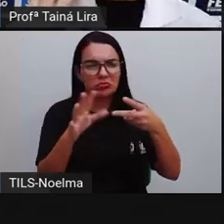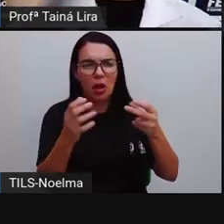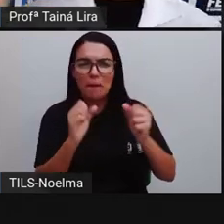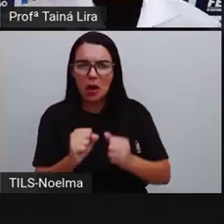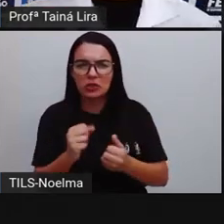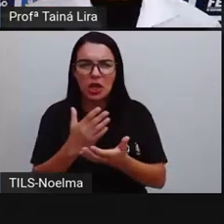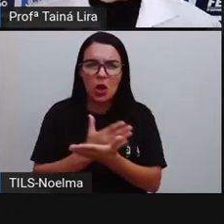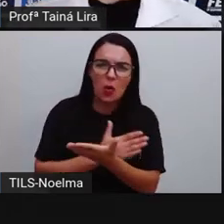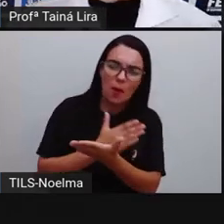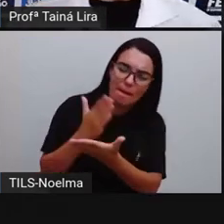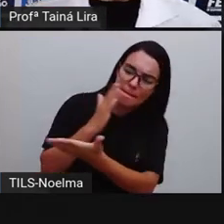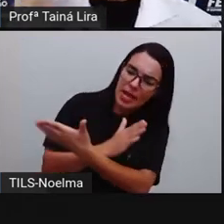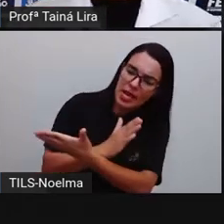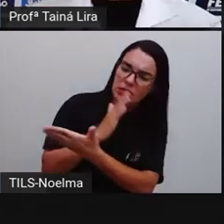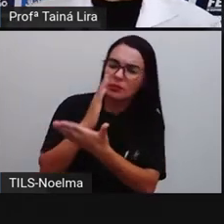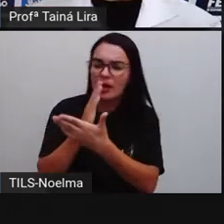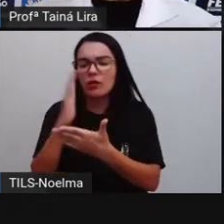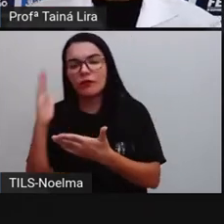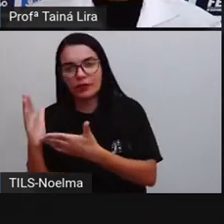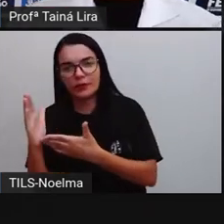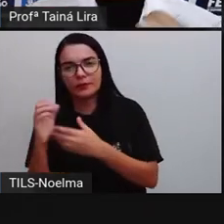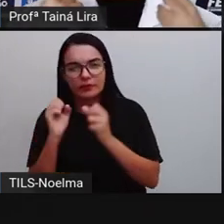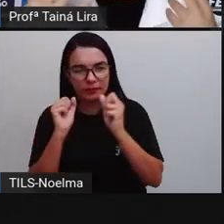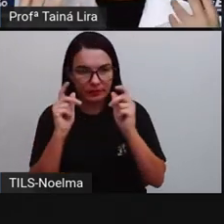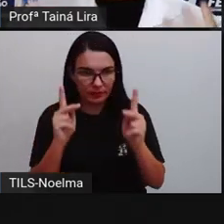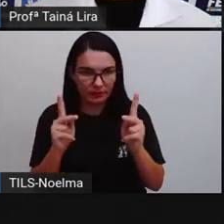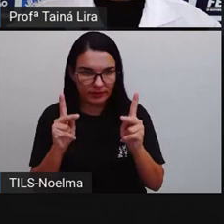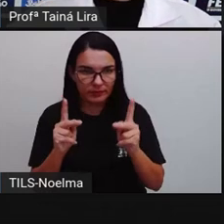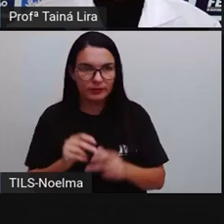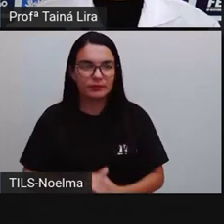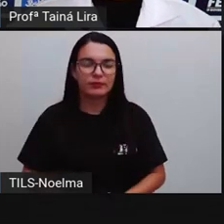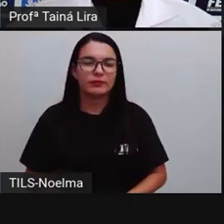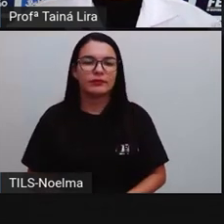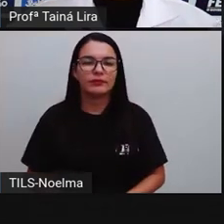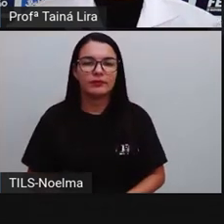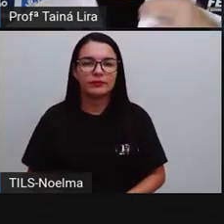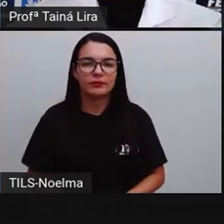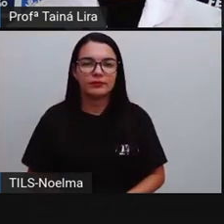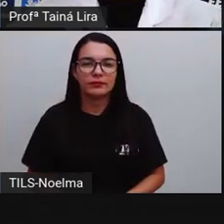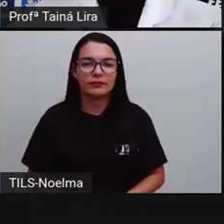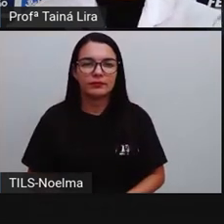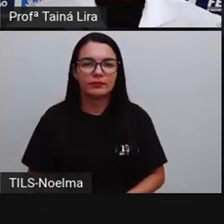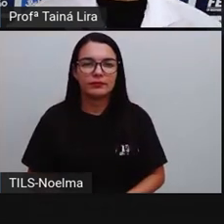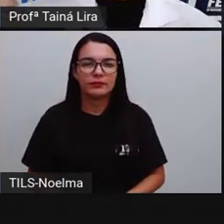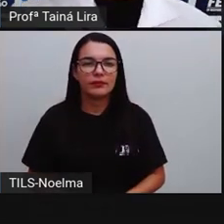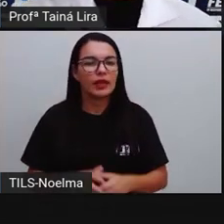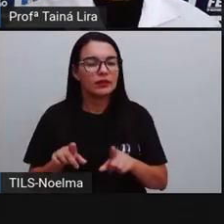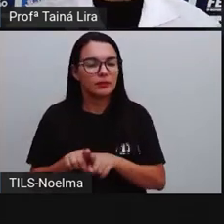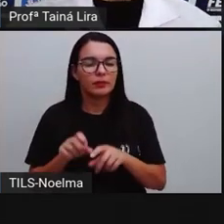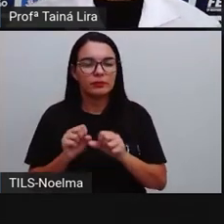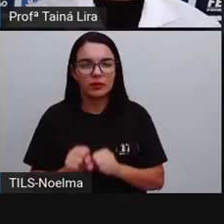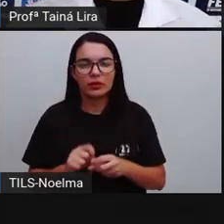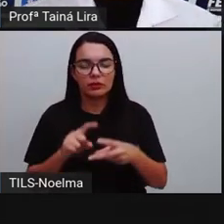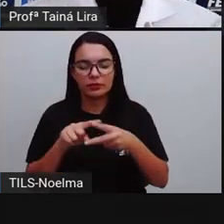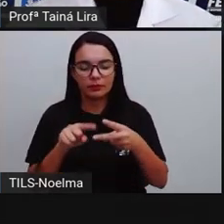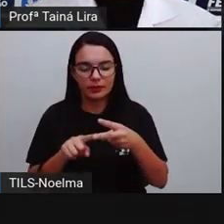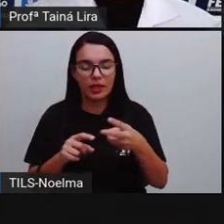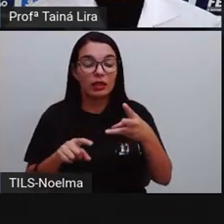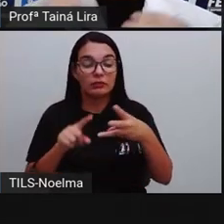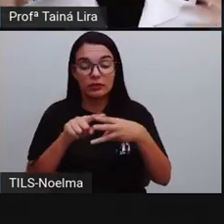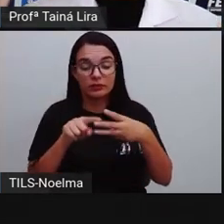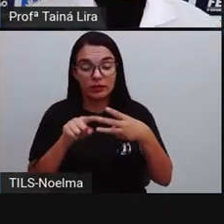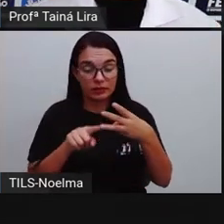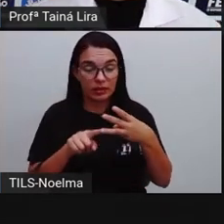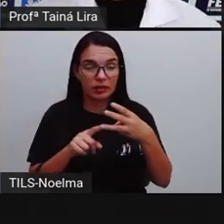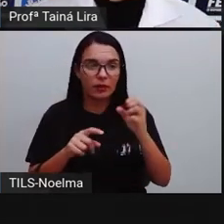ou no meio, ou no final, tá? Um número de 2 algarismos, a mesma coisa. No início e no final. Então,